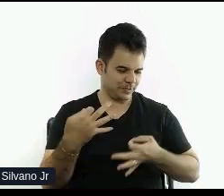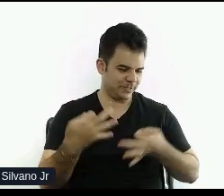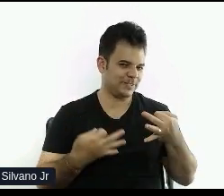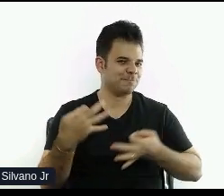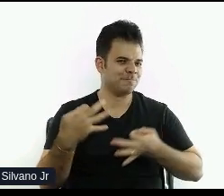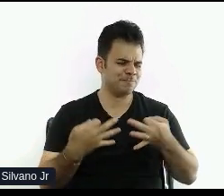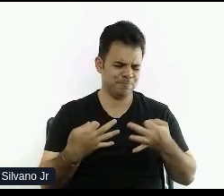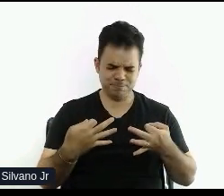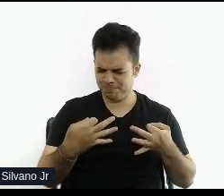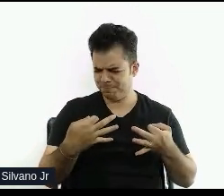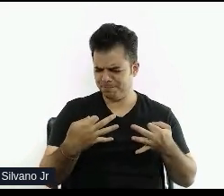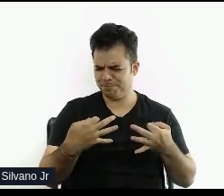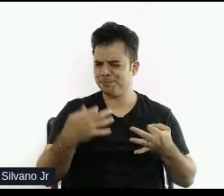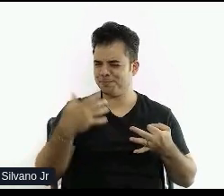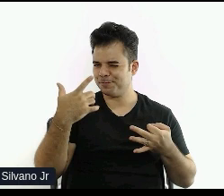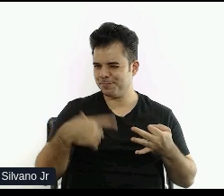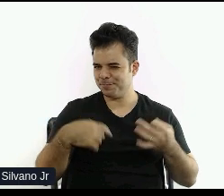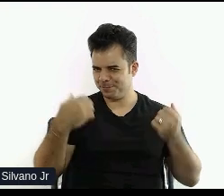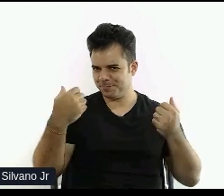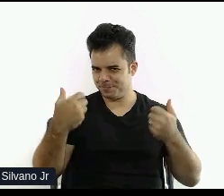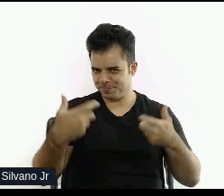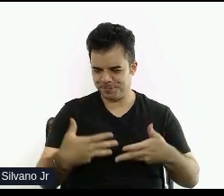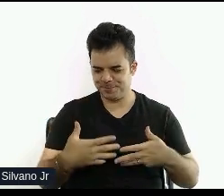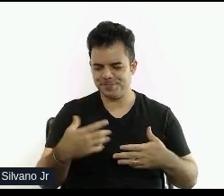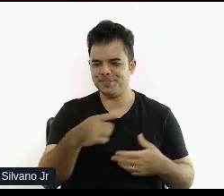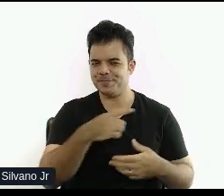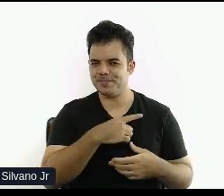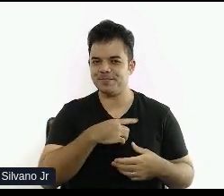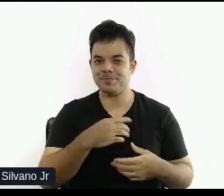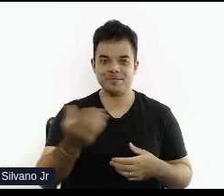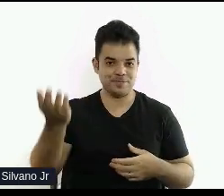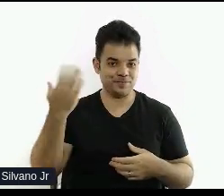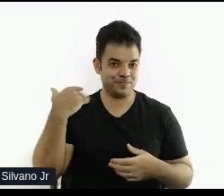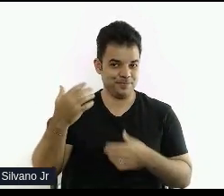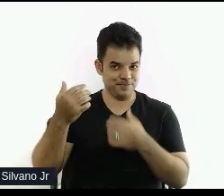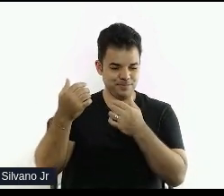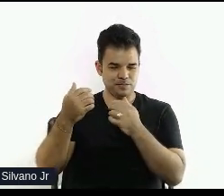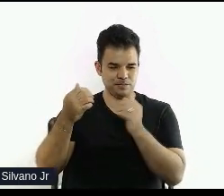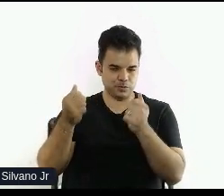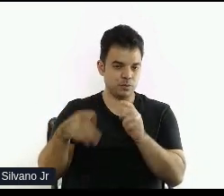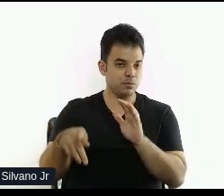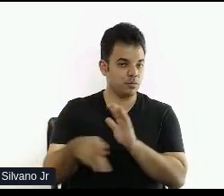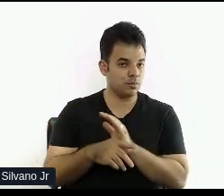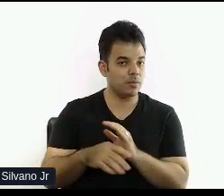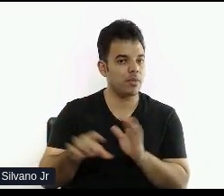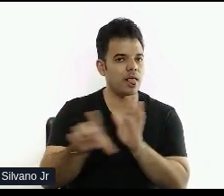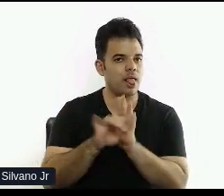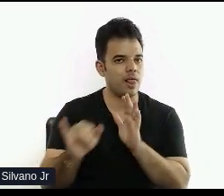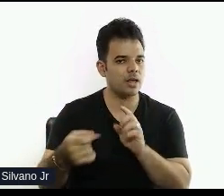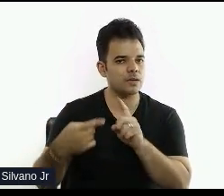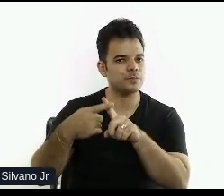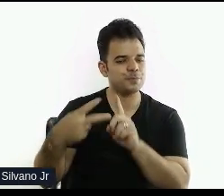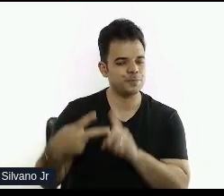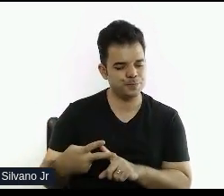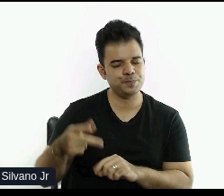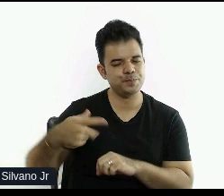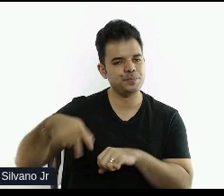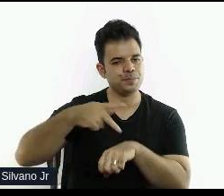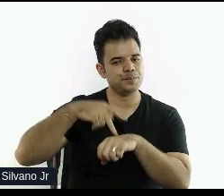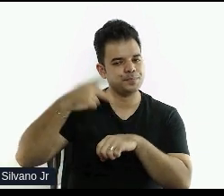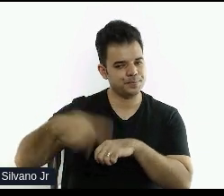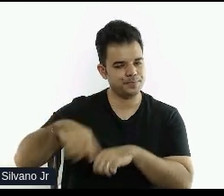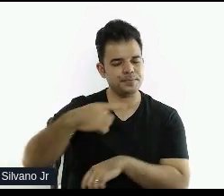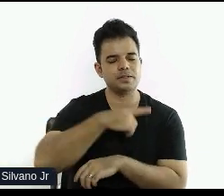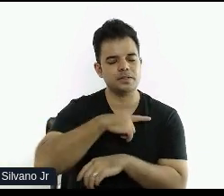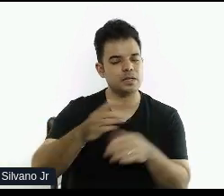até dei um destaque na proteção jurídica por conta de duas leis que a gente tem hoje no país e que a